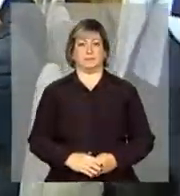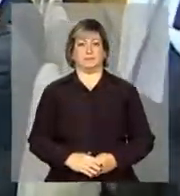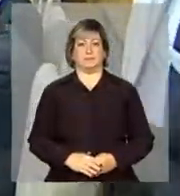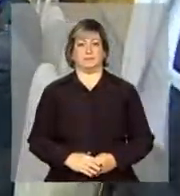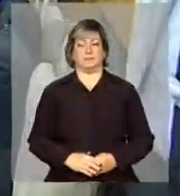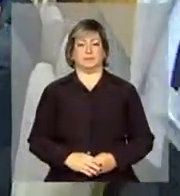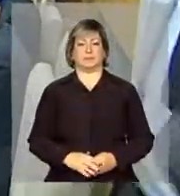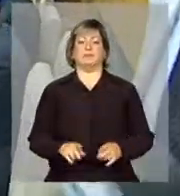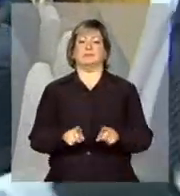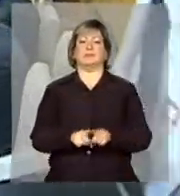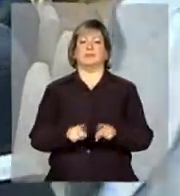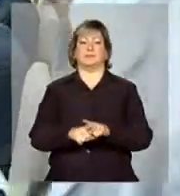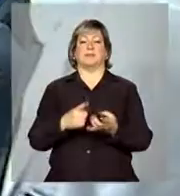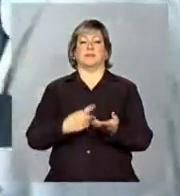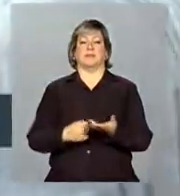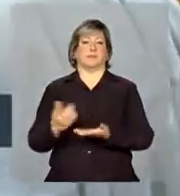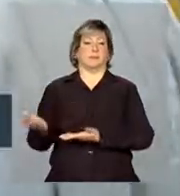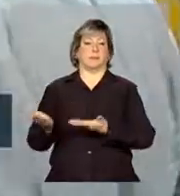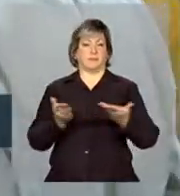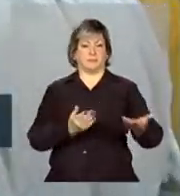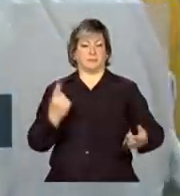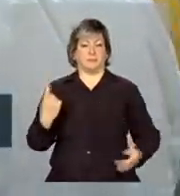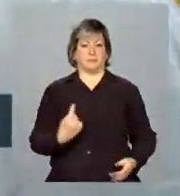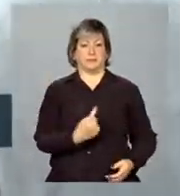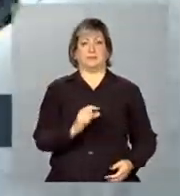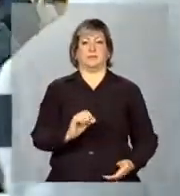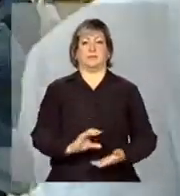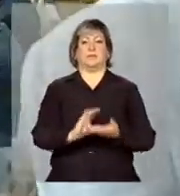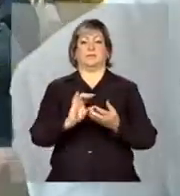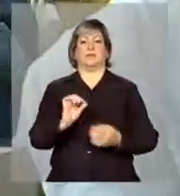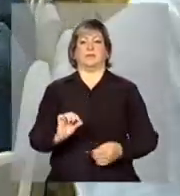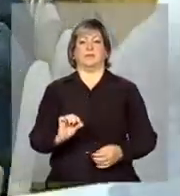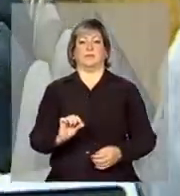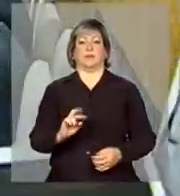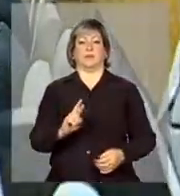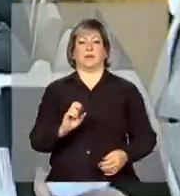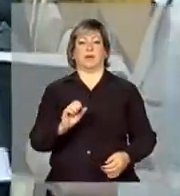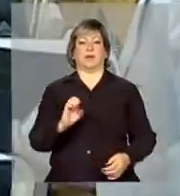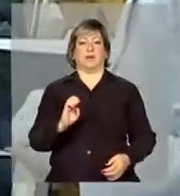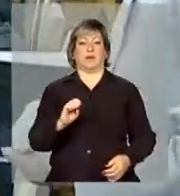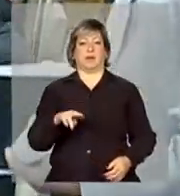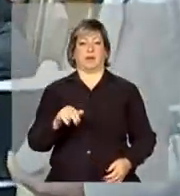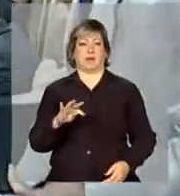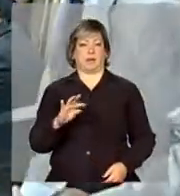E também convido o conselheiro Renato Maluf.